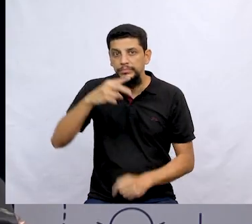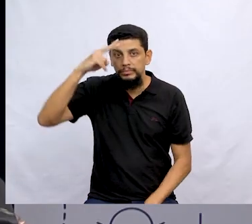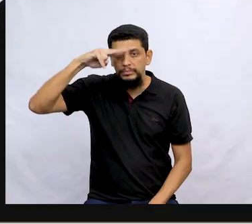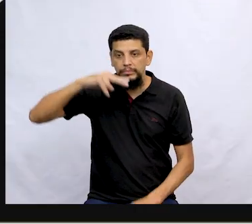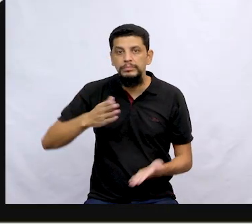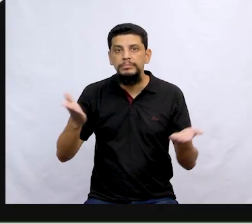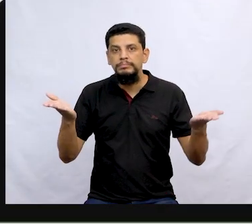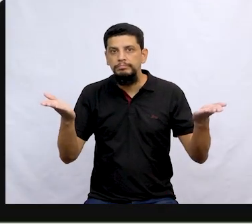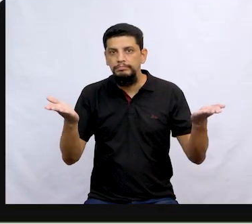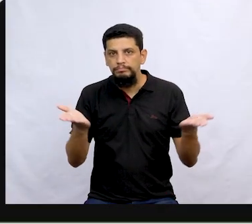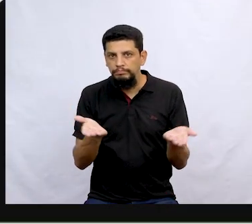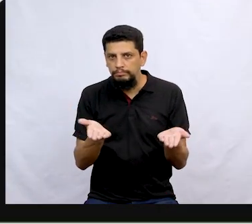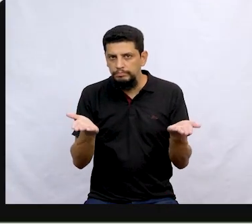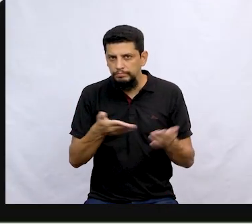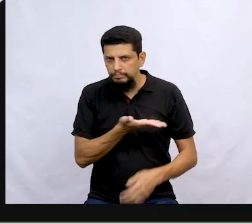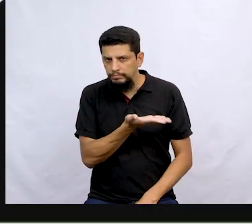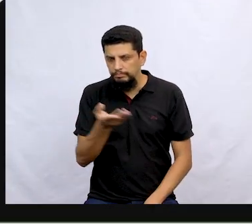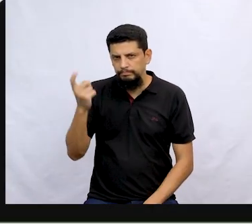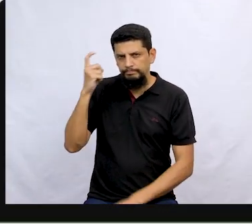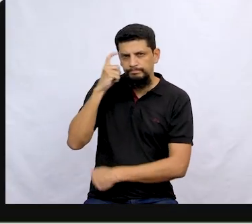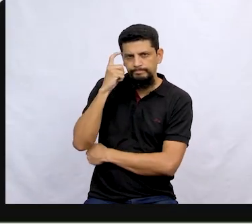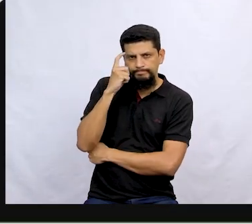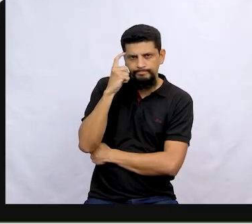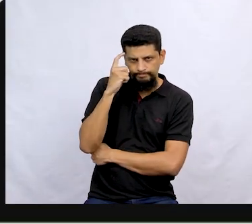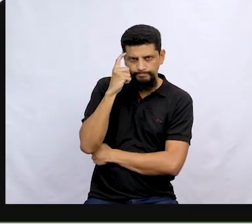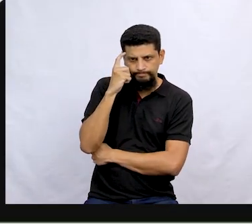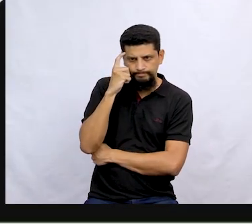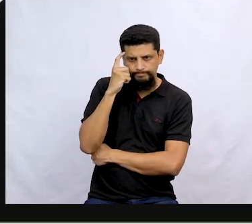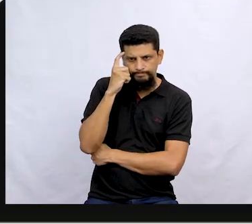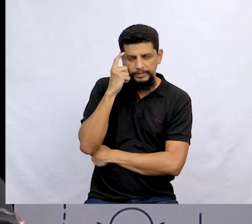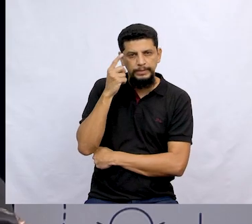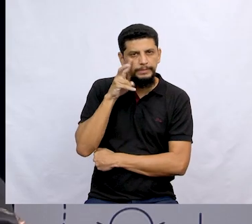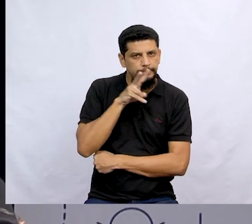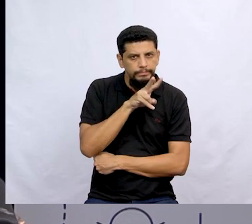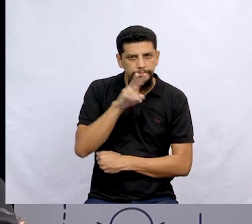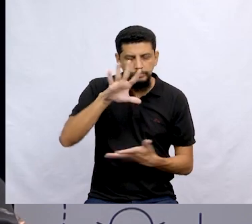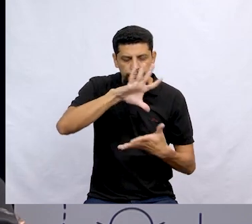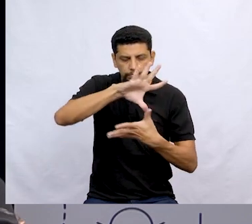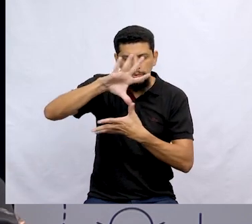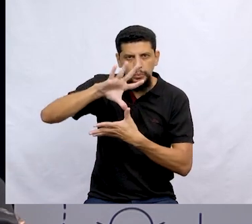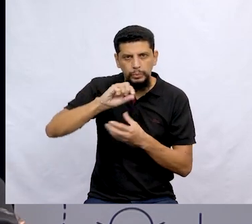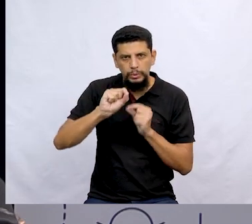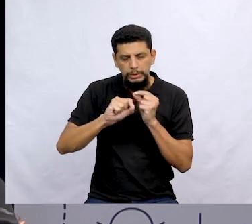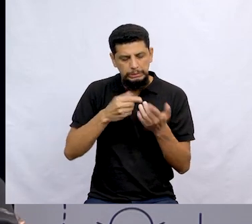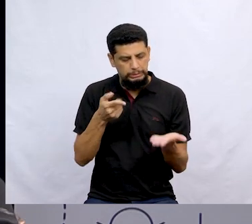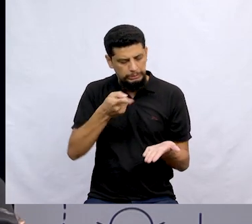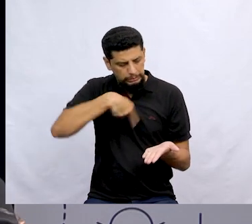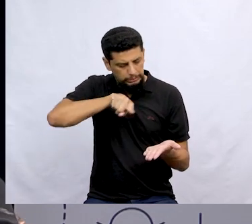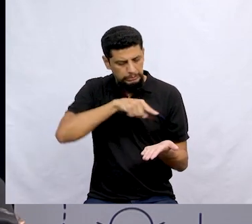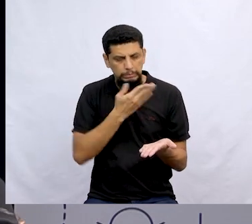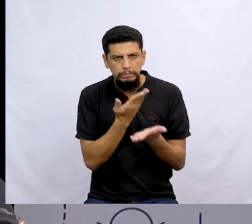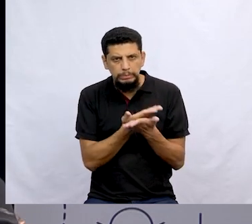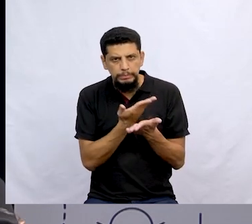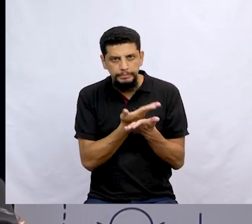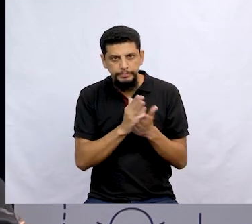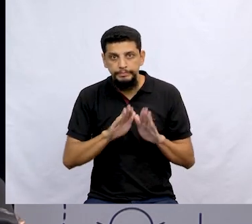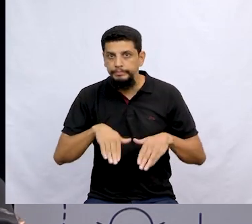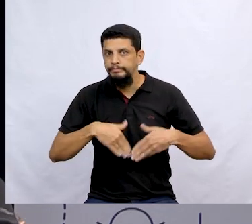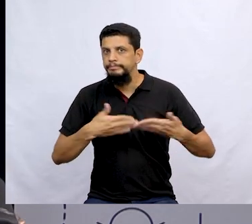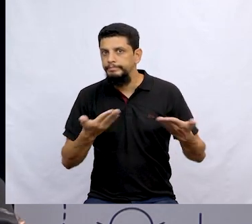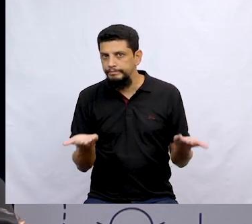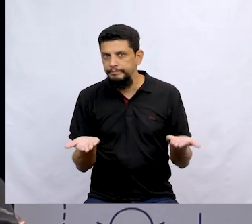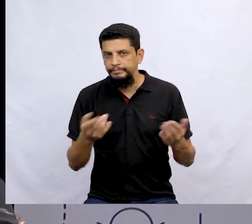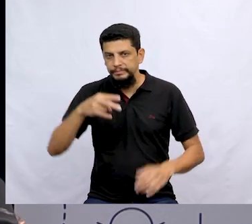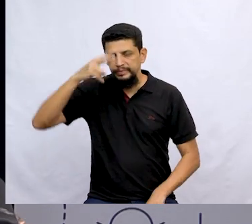de hoje? Hoje? Você está pensando aí, vendo o mapa, o que será que a gente vai trabalhar, né? Então,